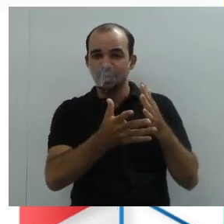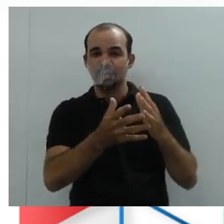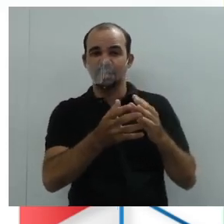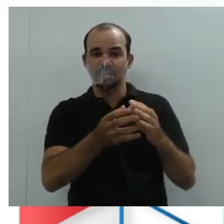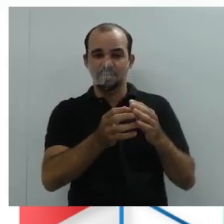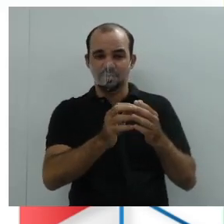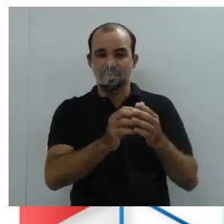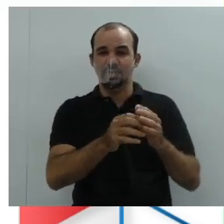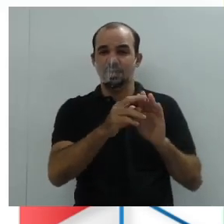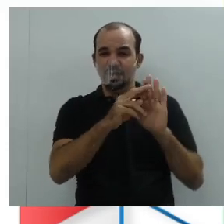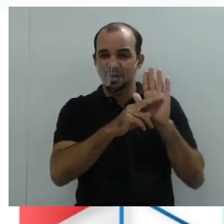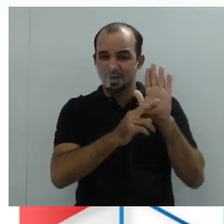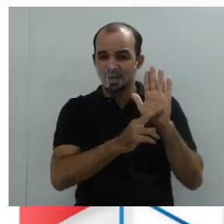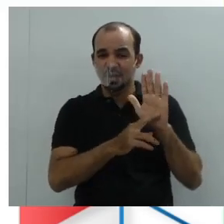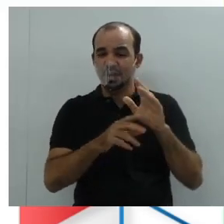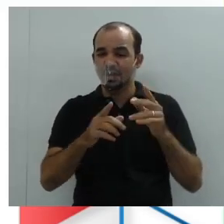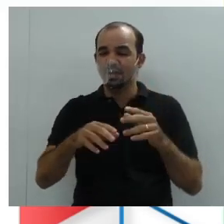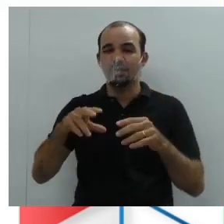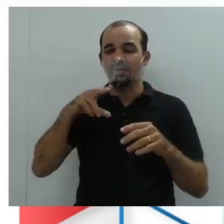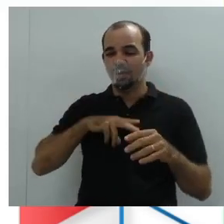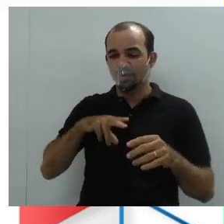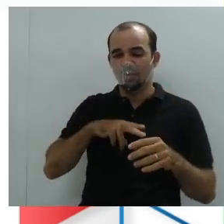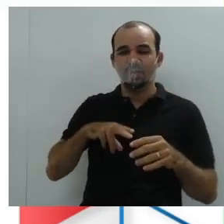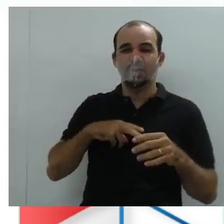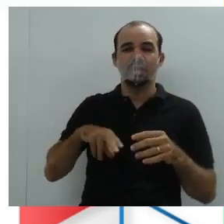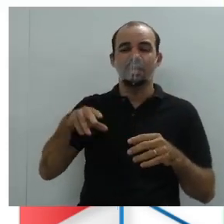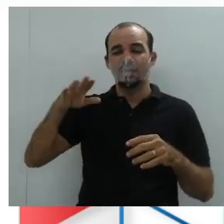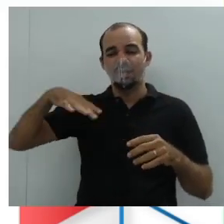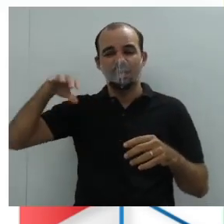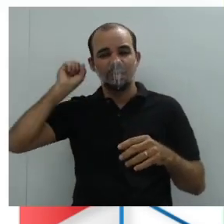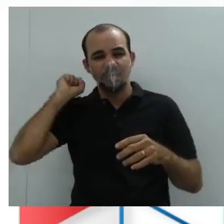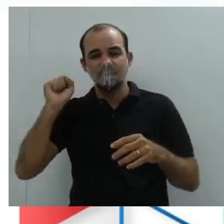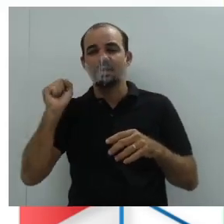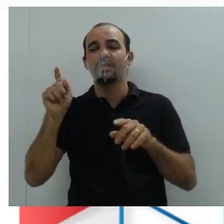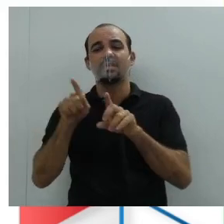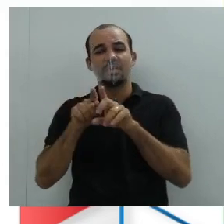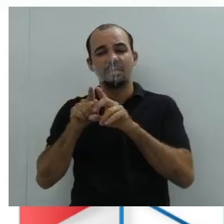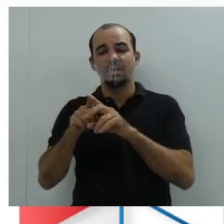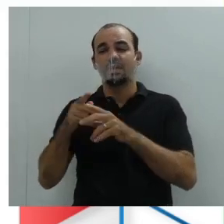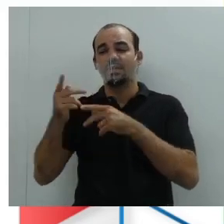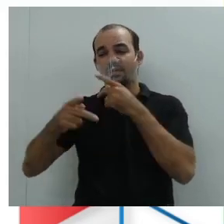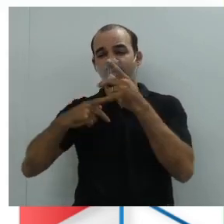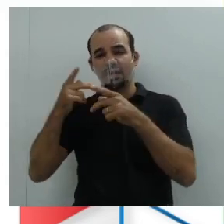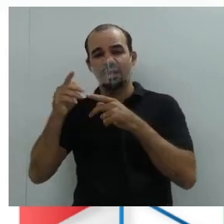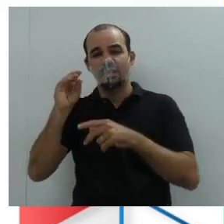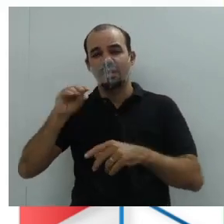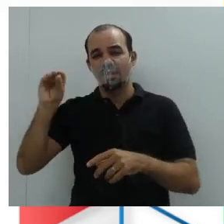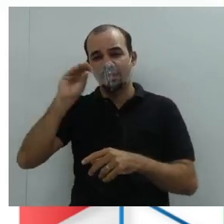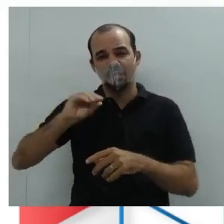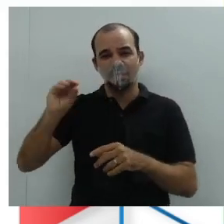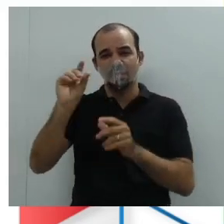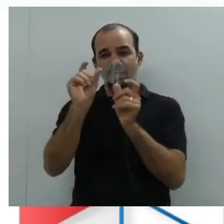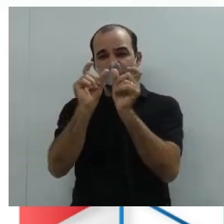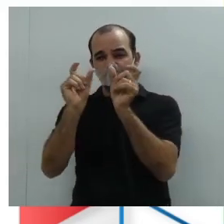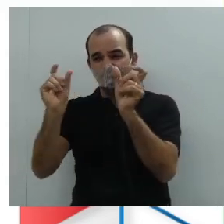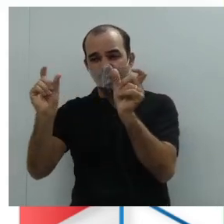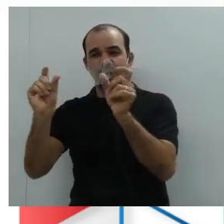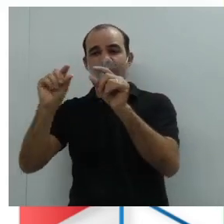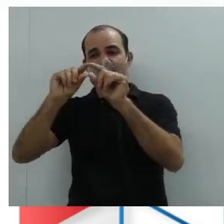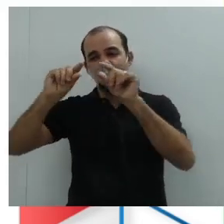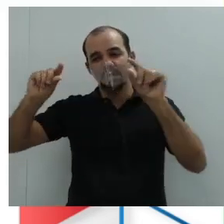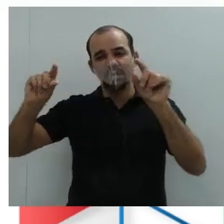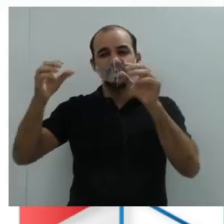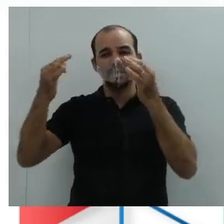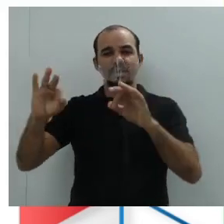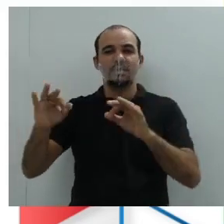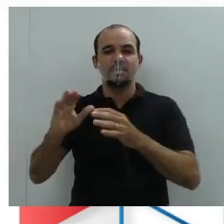preocupação maior com a mensagem que eu emito, com aquilo que eu falo. Já viu quantas situações, problemas a gente vai